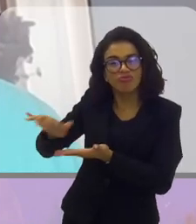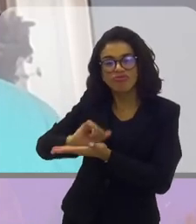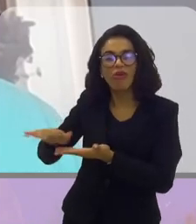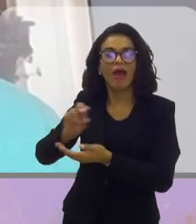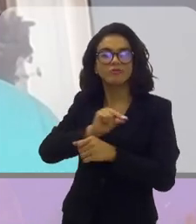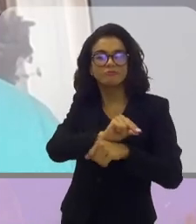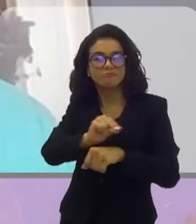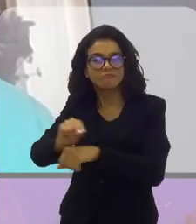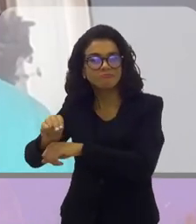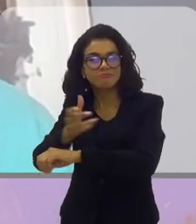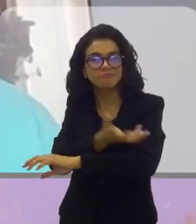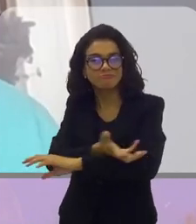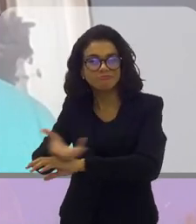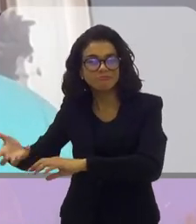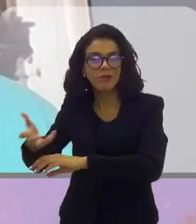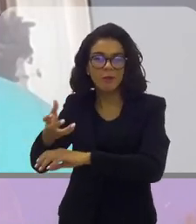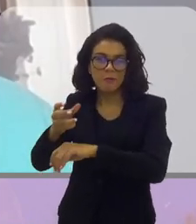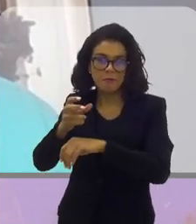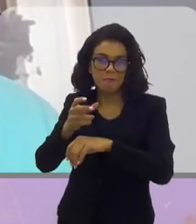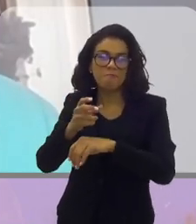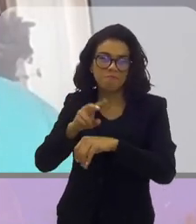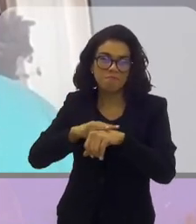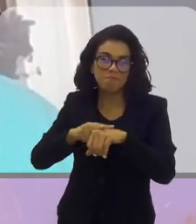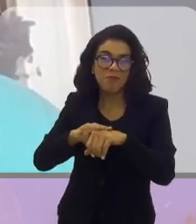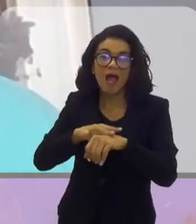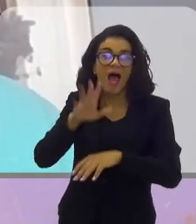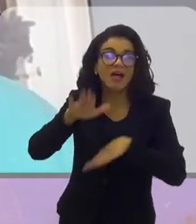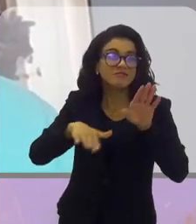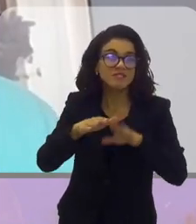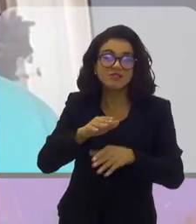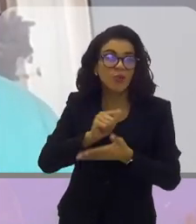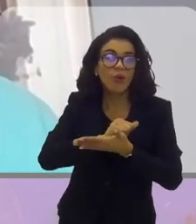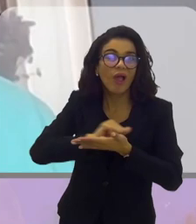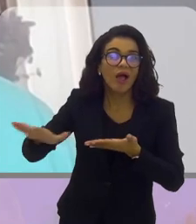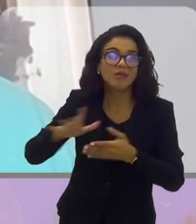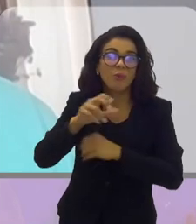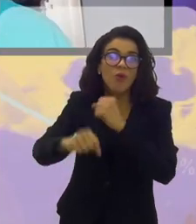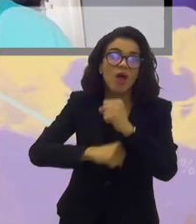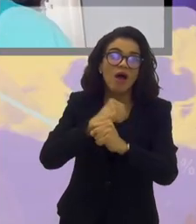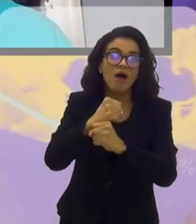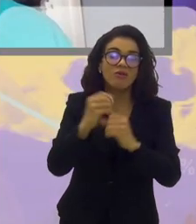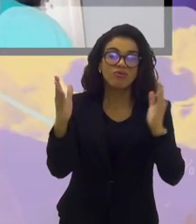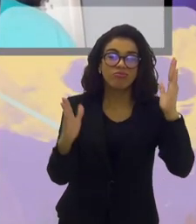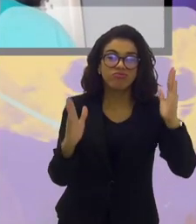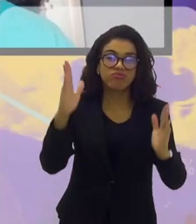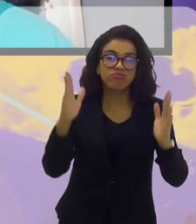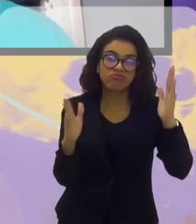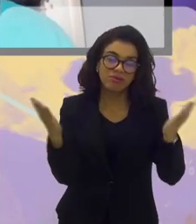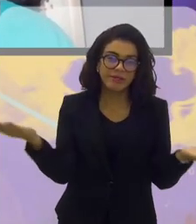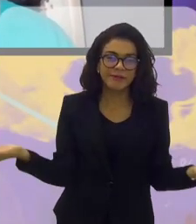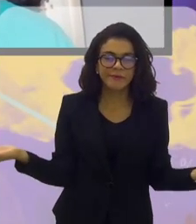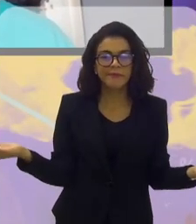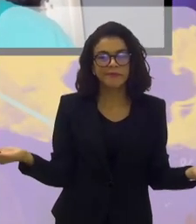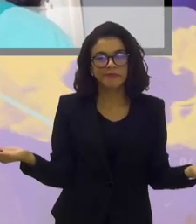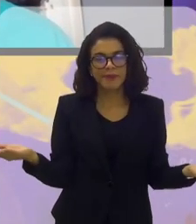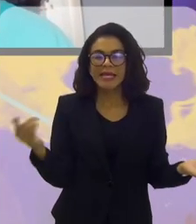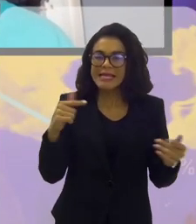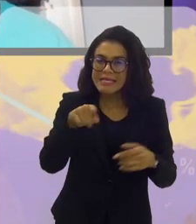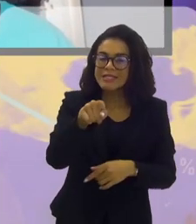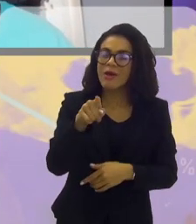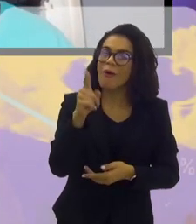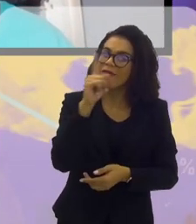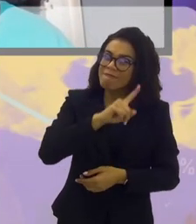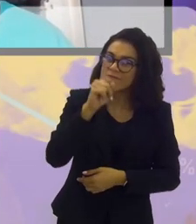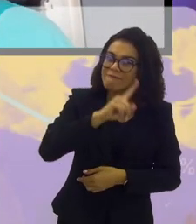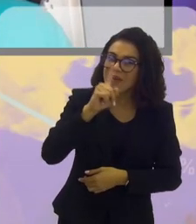manutenção de um campo, de um palco. Às vezes não gastam isso por ano. Aí fica difícil. Esse